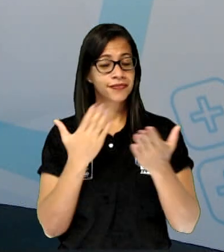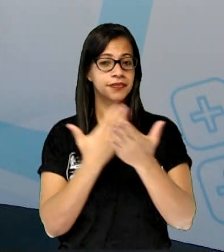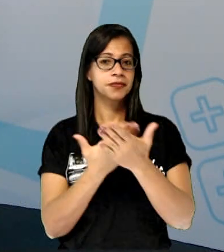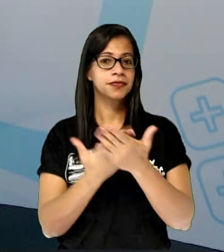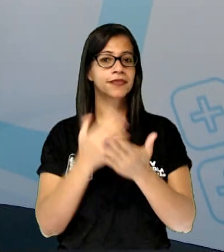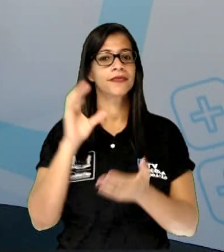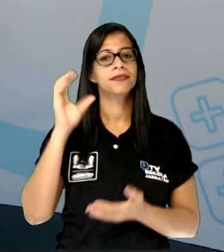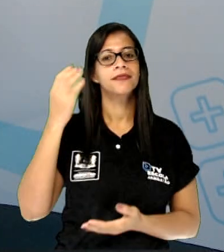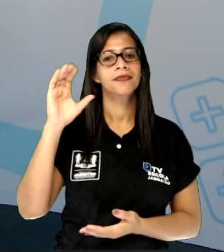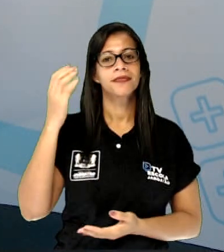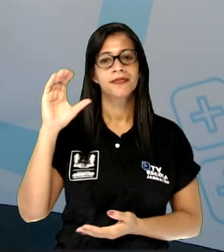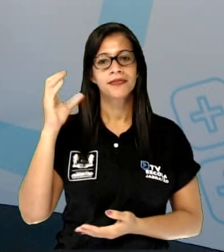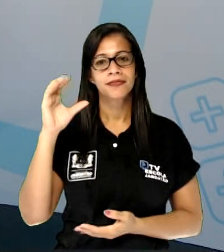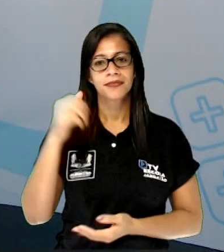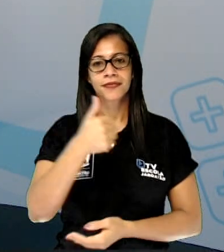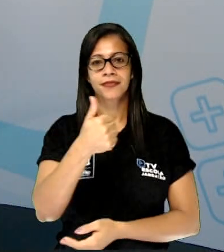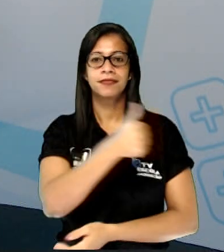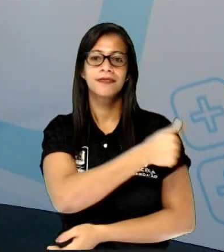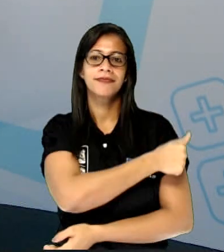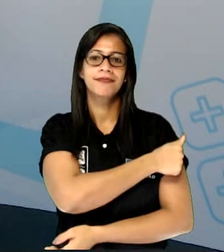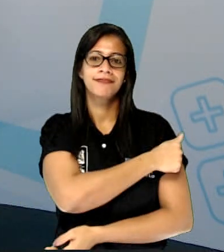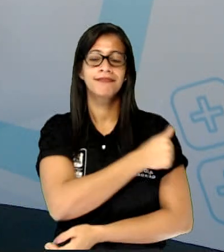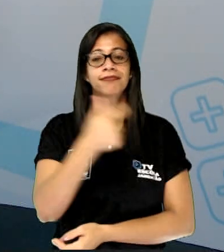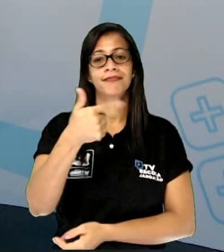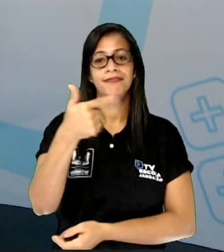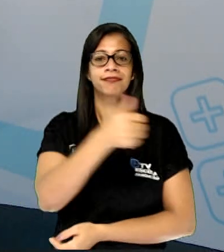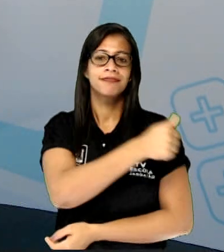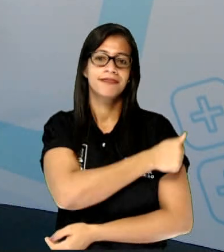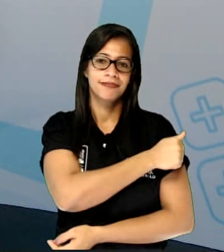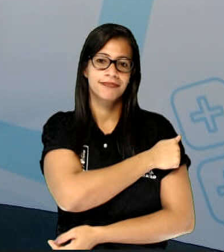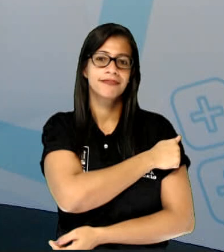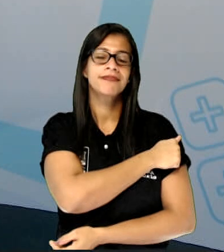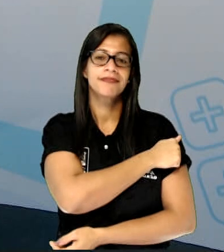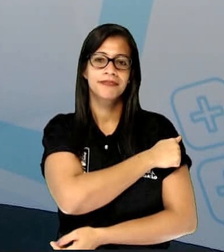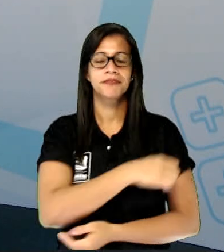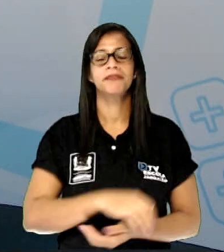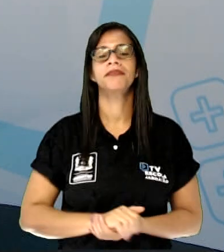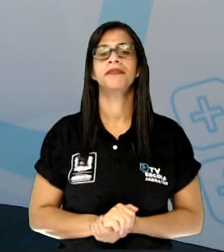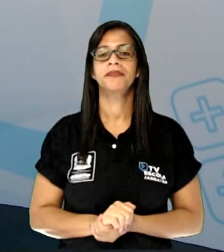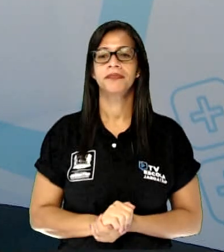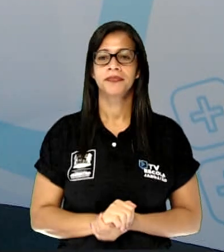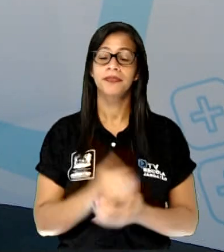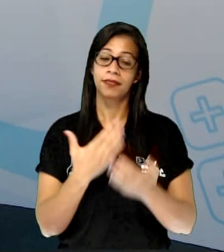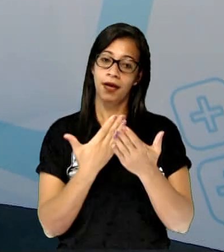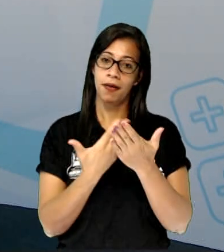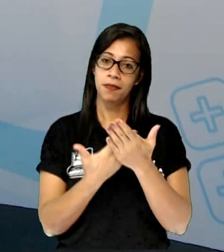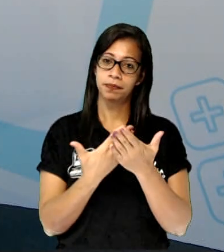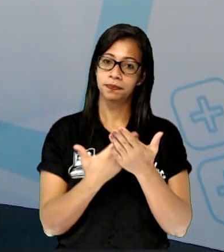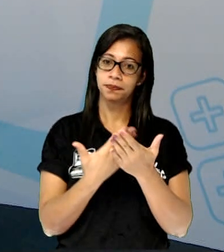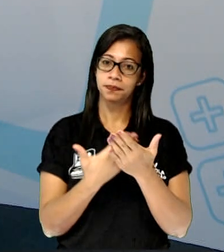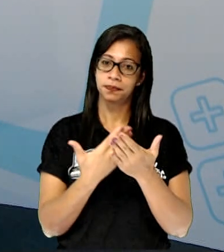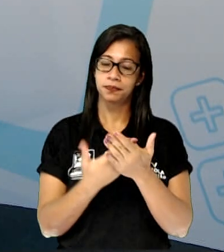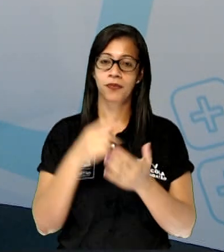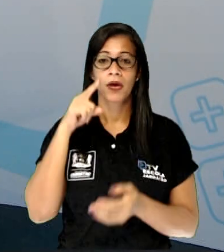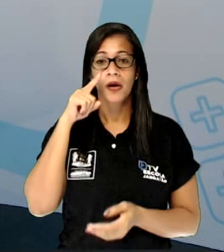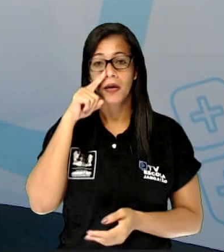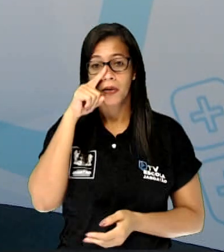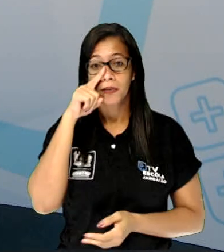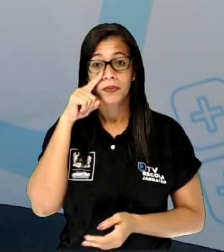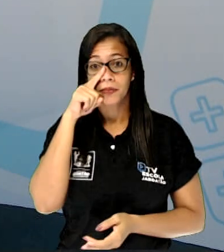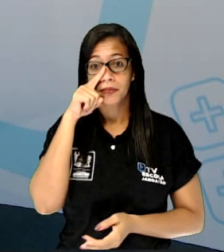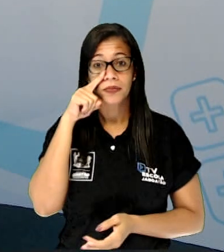que vai para os alunos do primeiro e segundo ano, nós iremos estudar sobre riscos